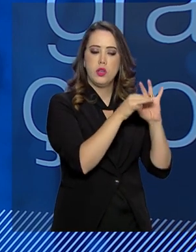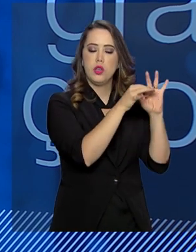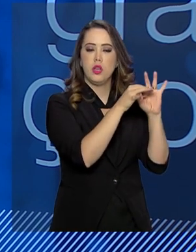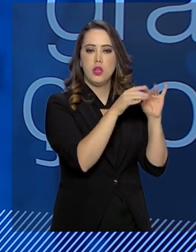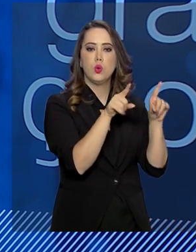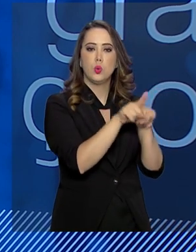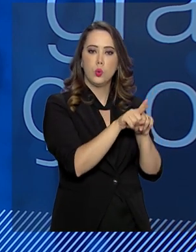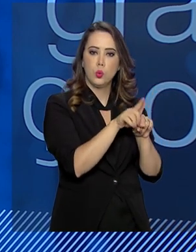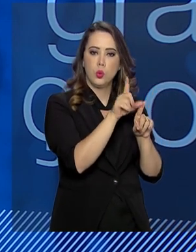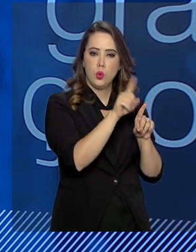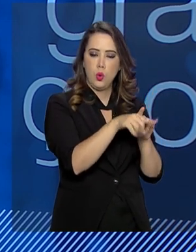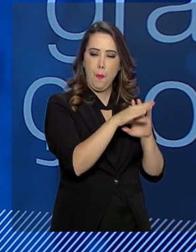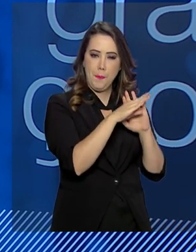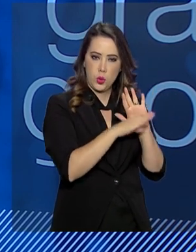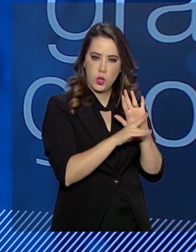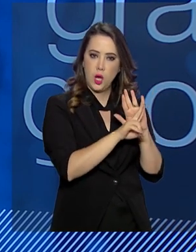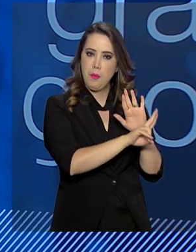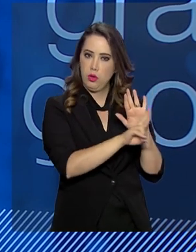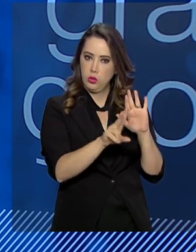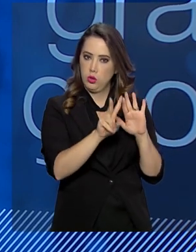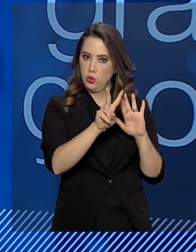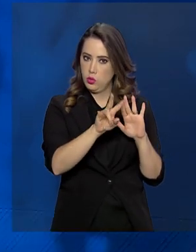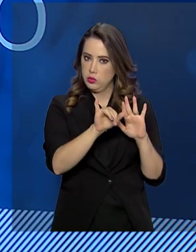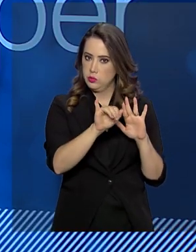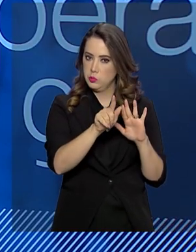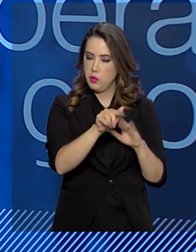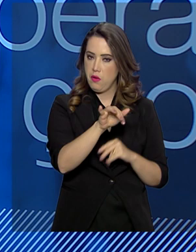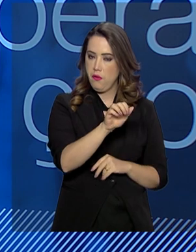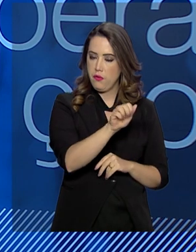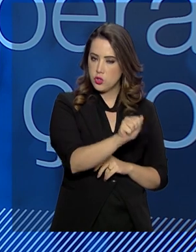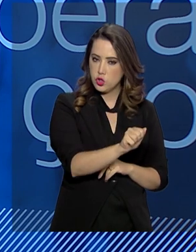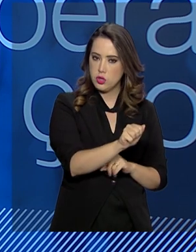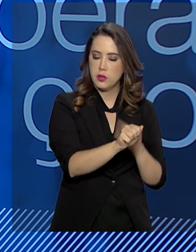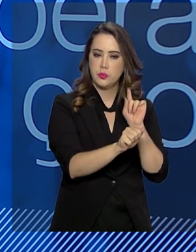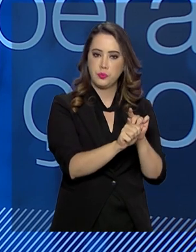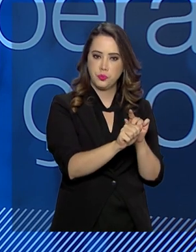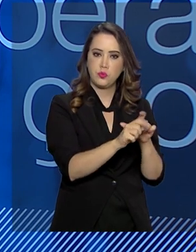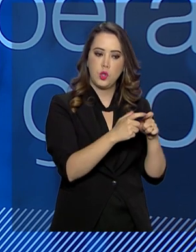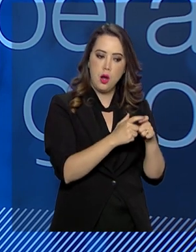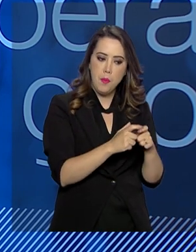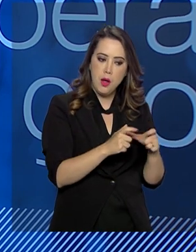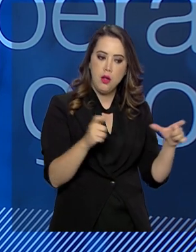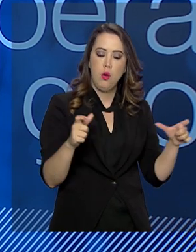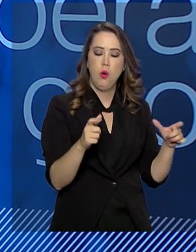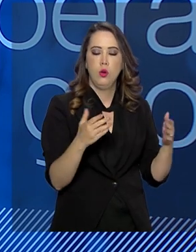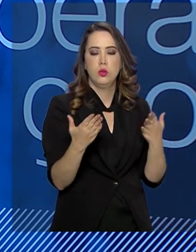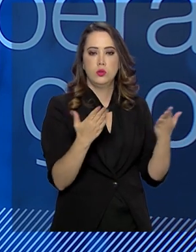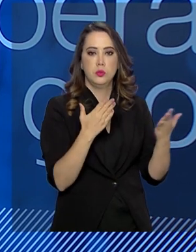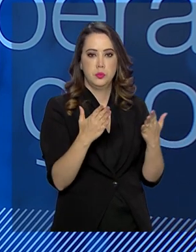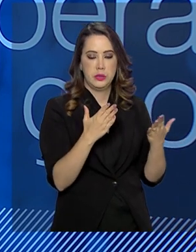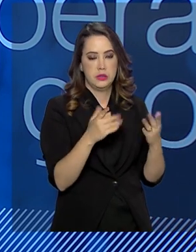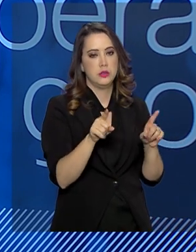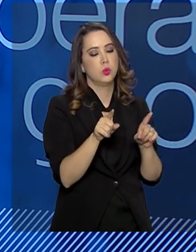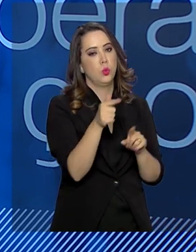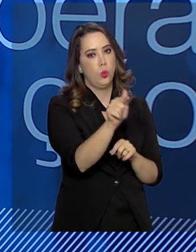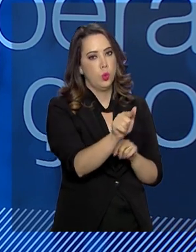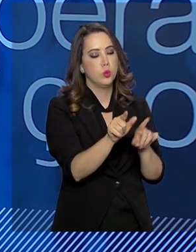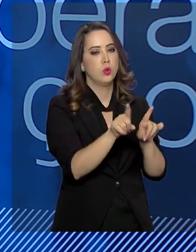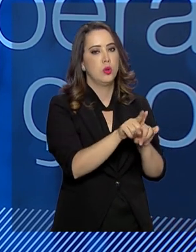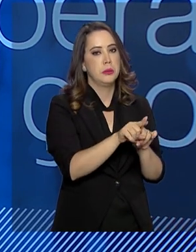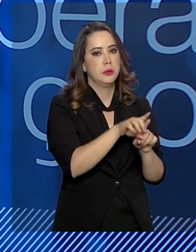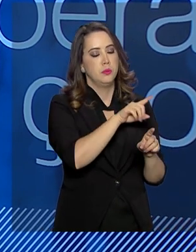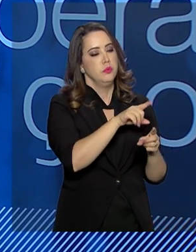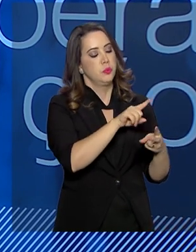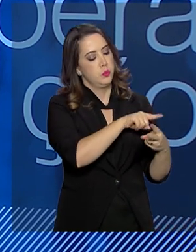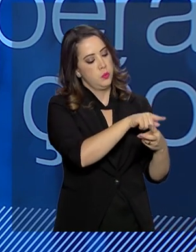Vigia se posiciona dentro desse plano que é muito mais estratégico, muito mais amplo, que é o PIPIF. O Vigia, ele tem, possui três